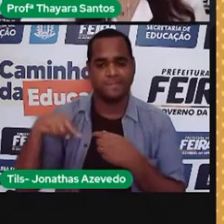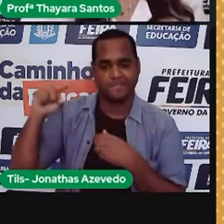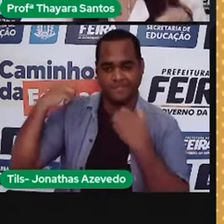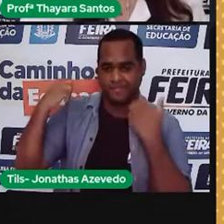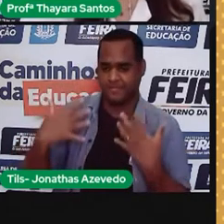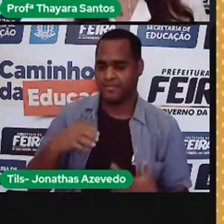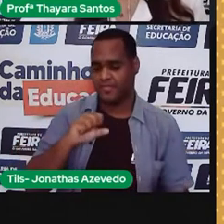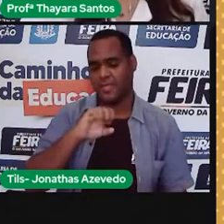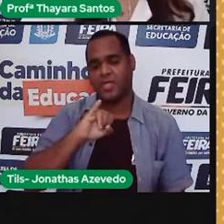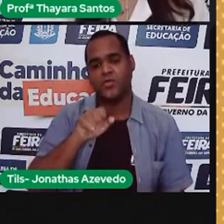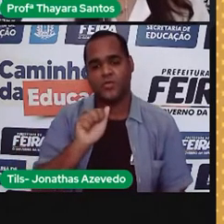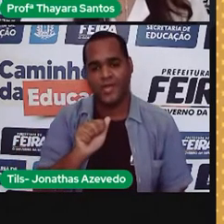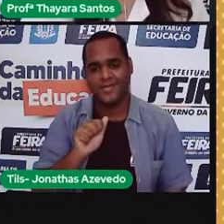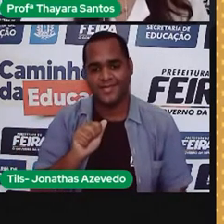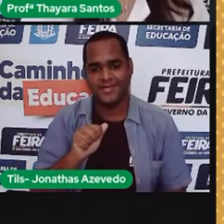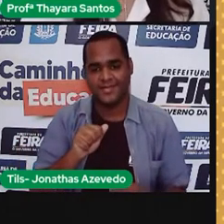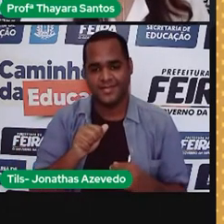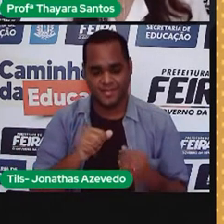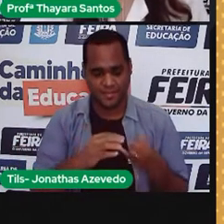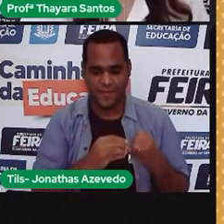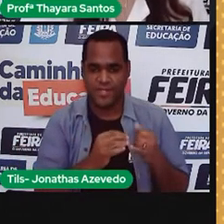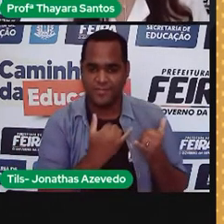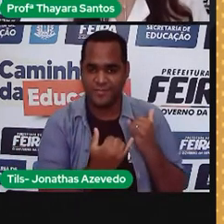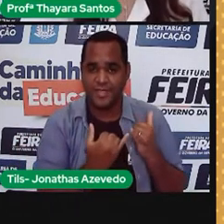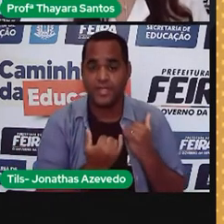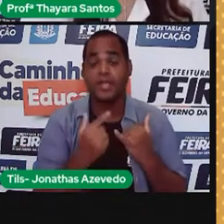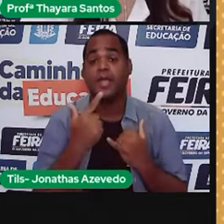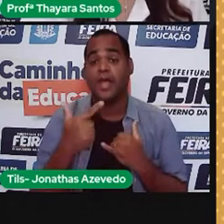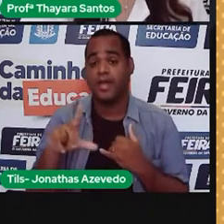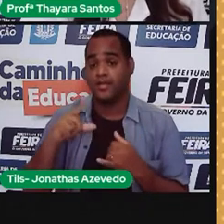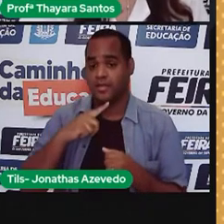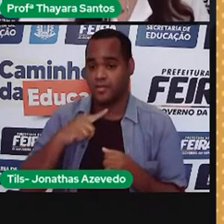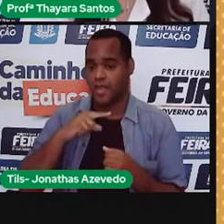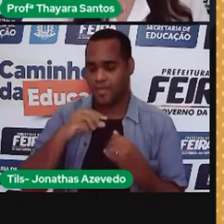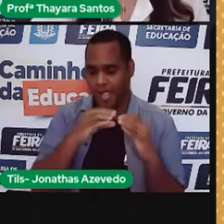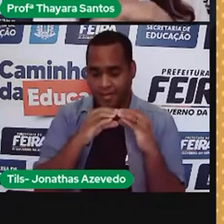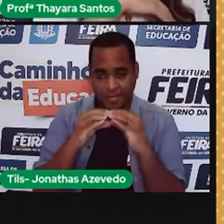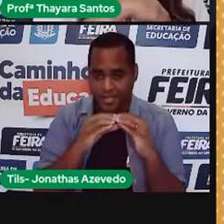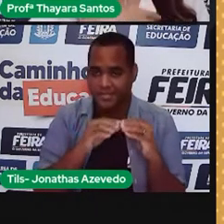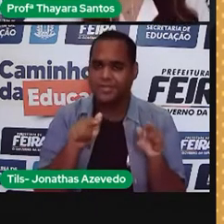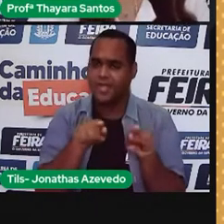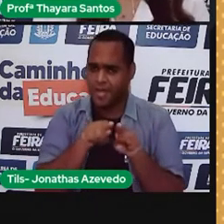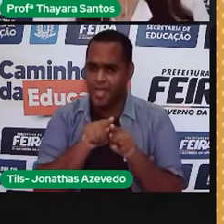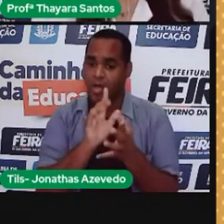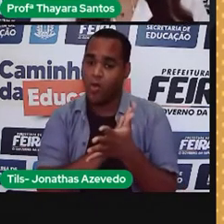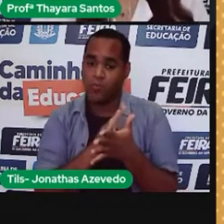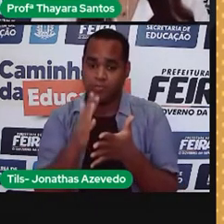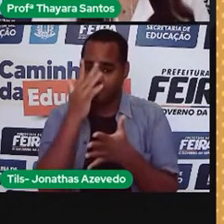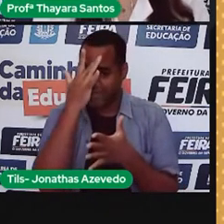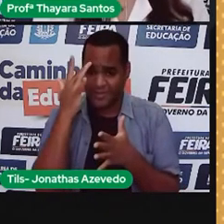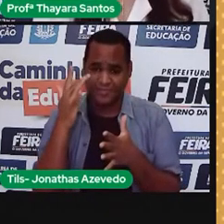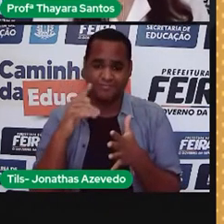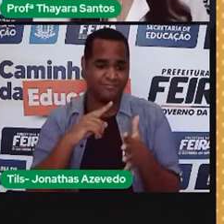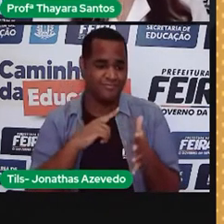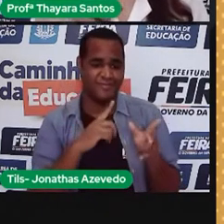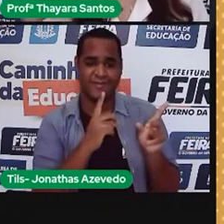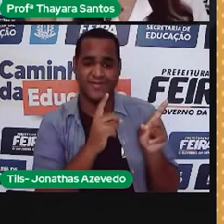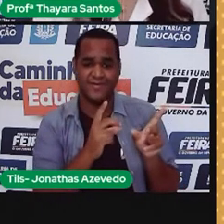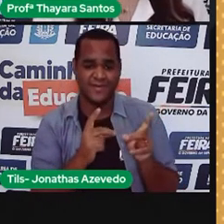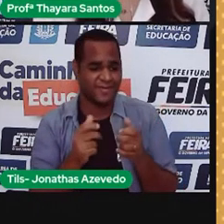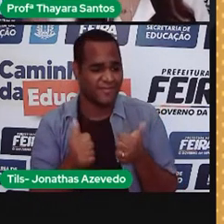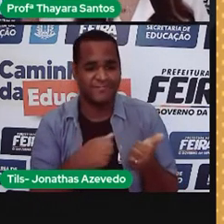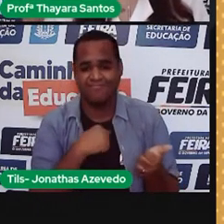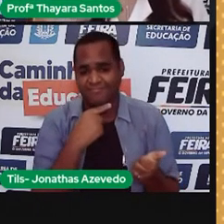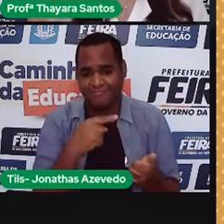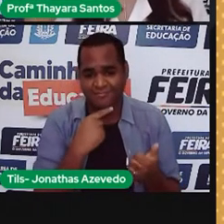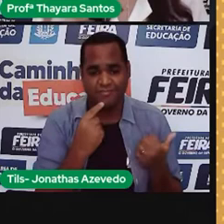soja e de milho que não eram resistentes à praga. Isso fazia com que os produtores acabassem perdendo a plantação inteira. Por causa